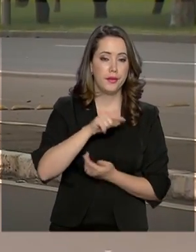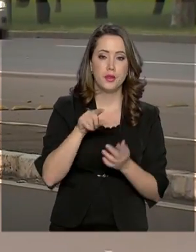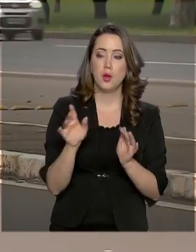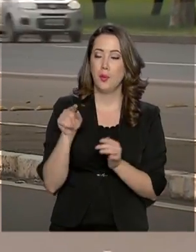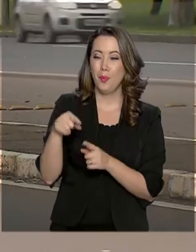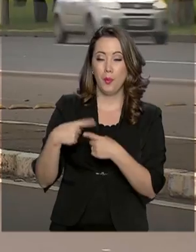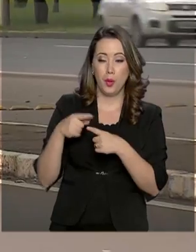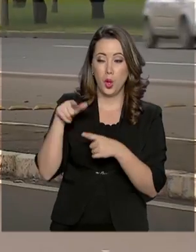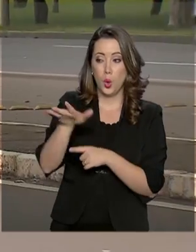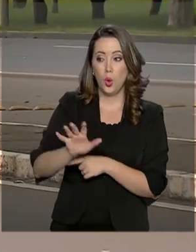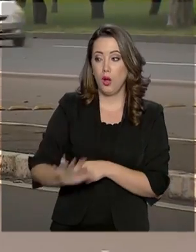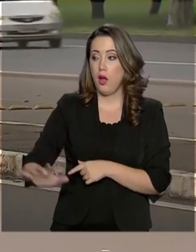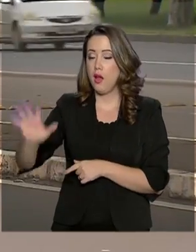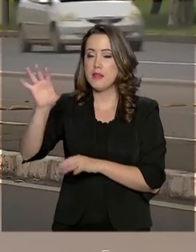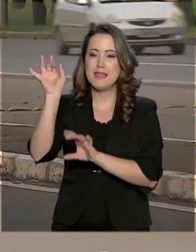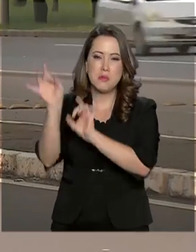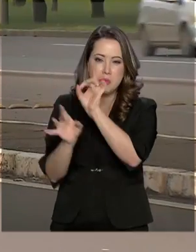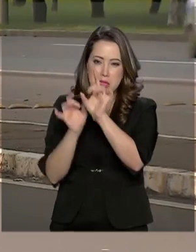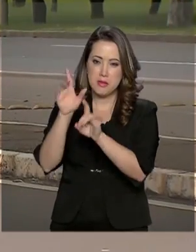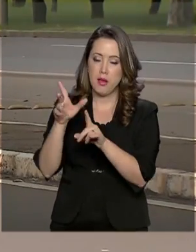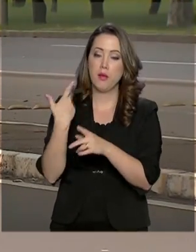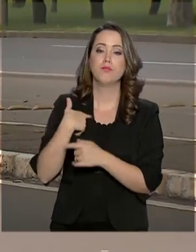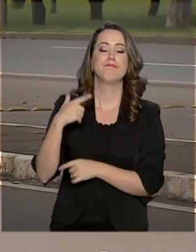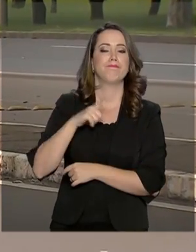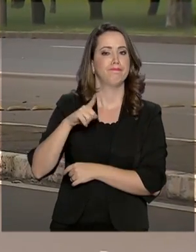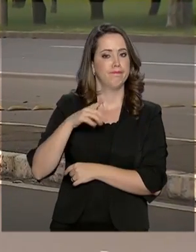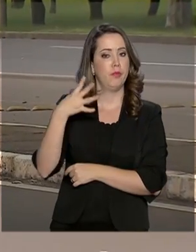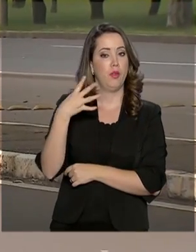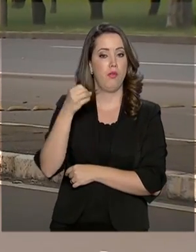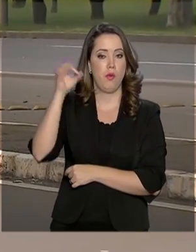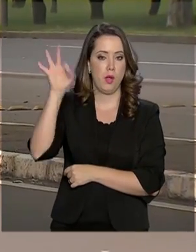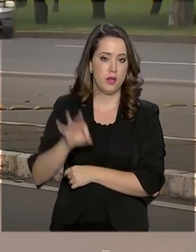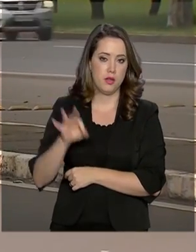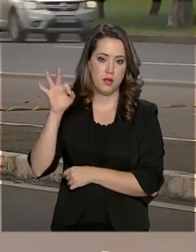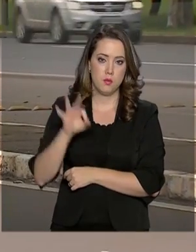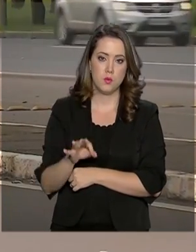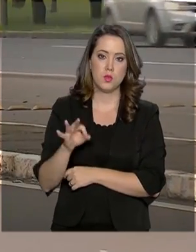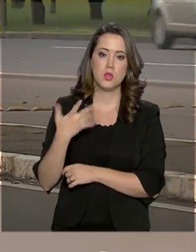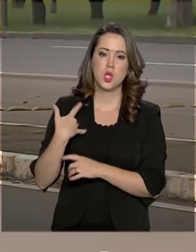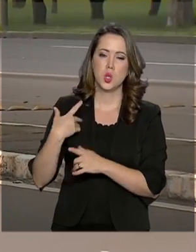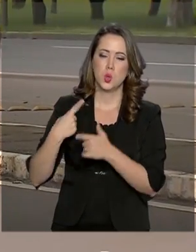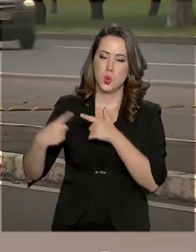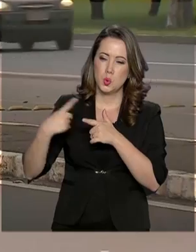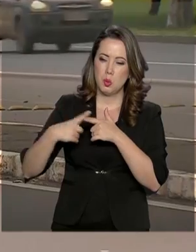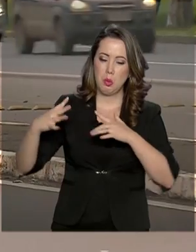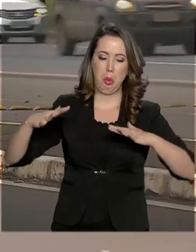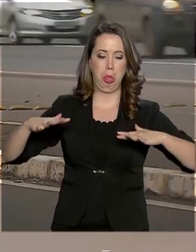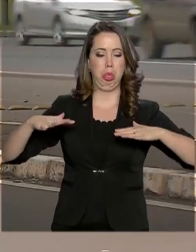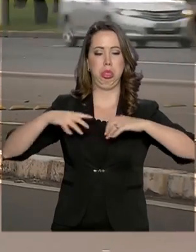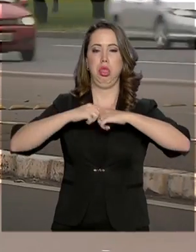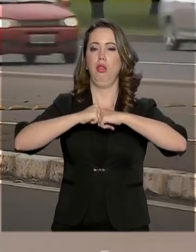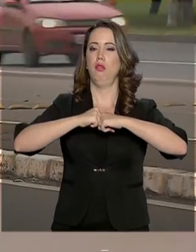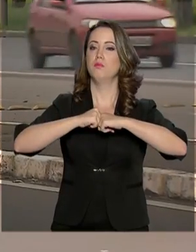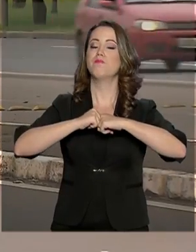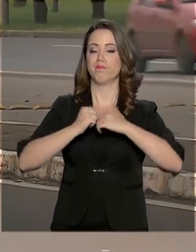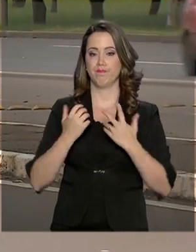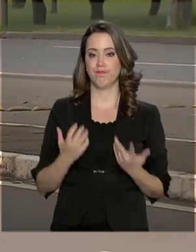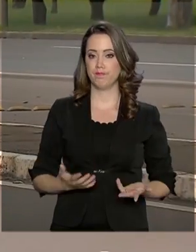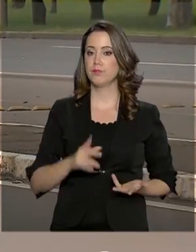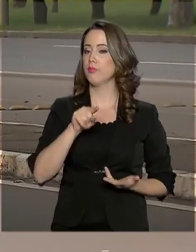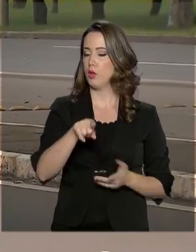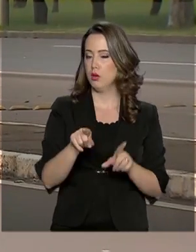por mais de 40% do total de acidentes graves no Carnaval do ano passado. Aliás, também foram